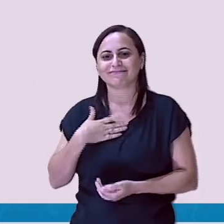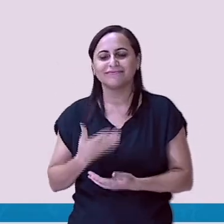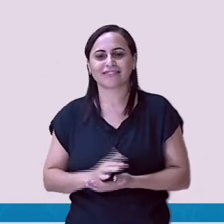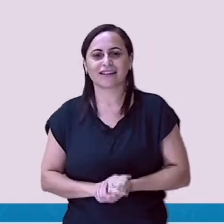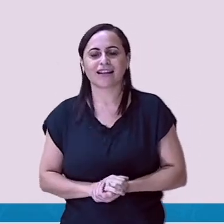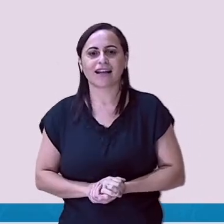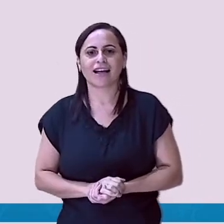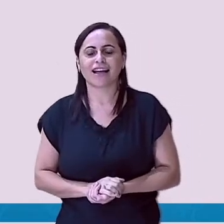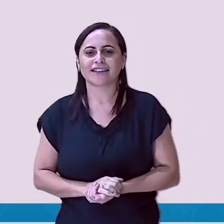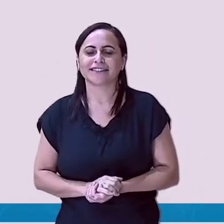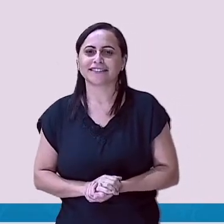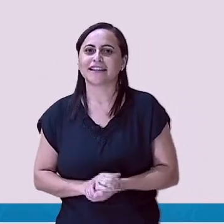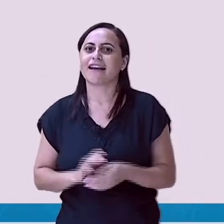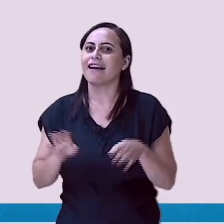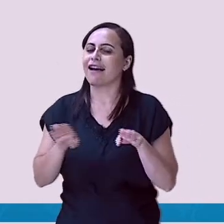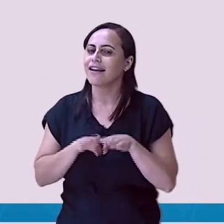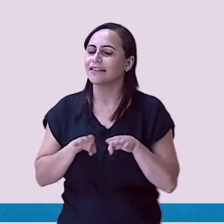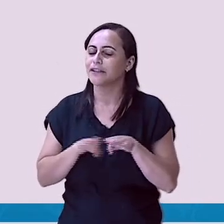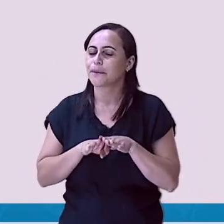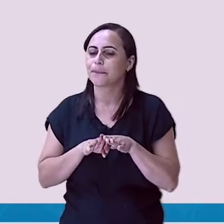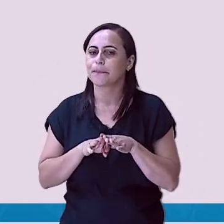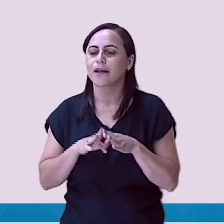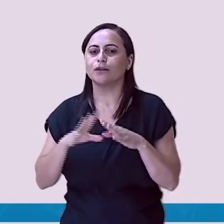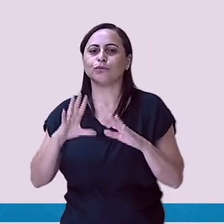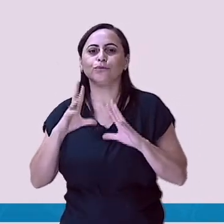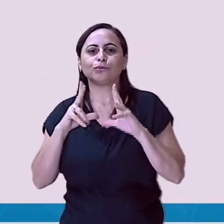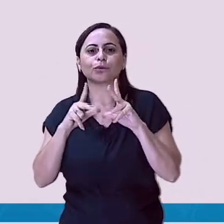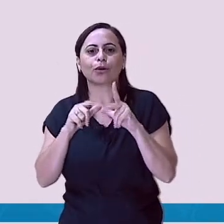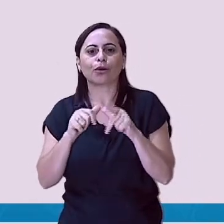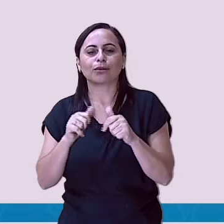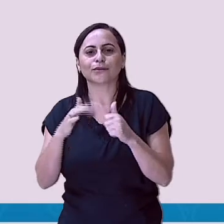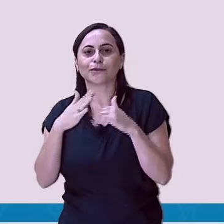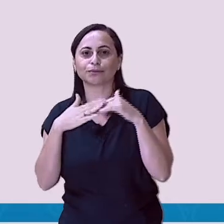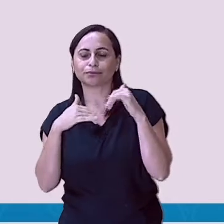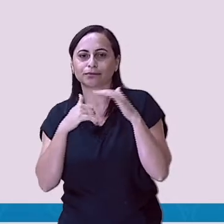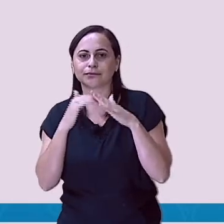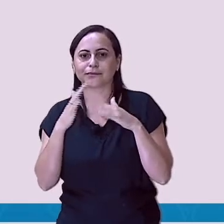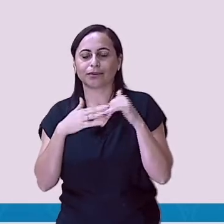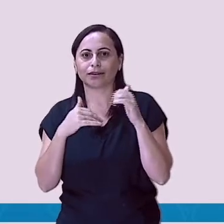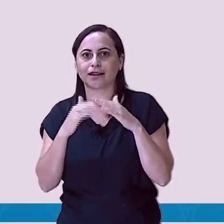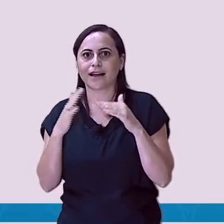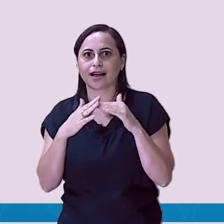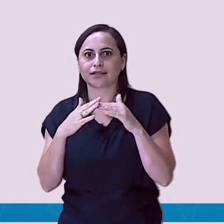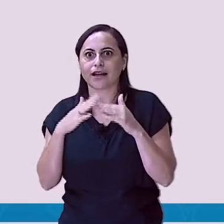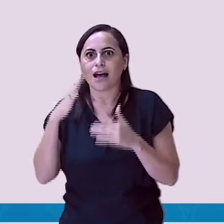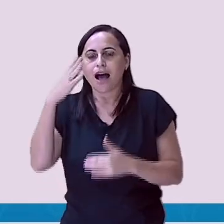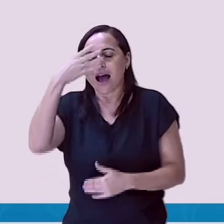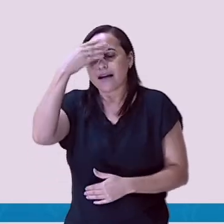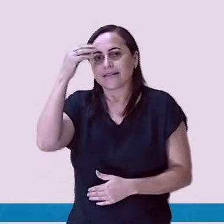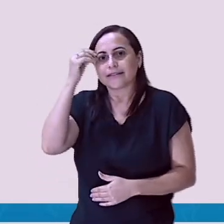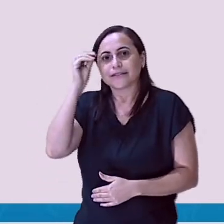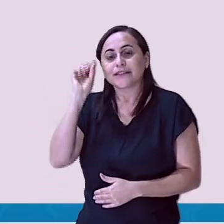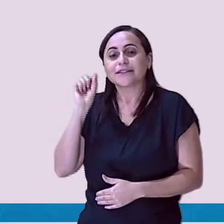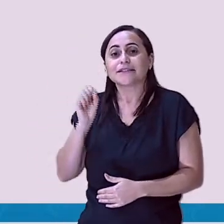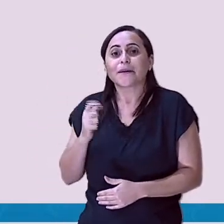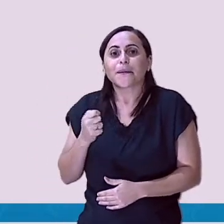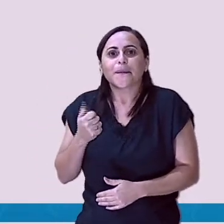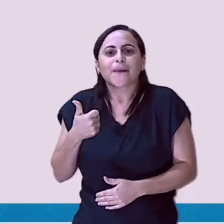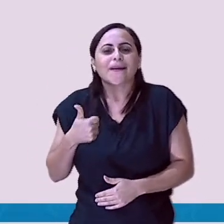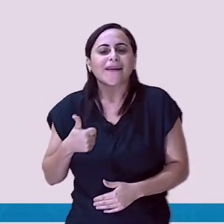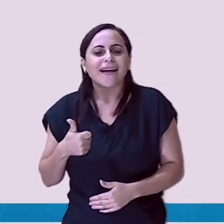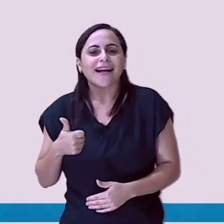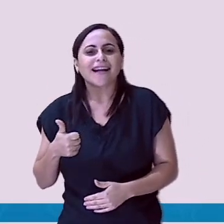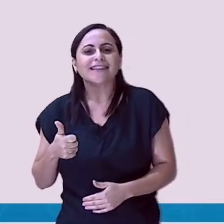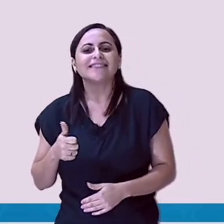E claro que estes profissionais aqui... Ah, gente! E tem a pedagoga Valéria.